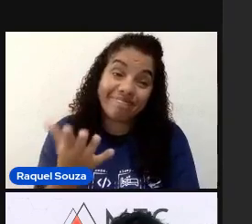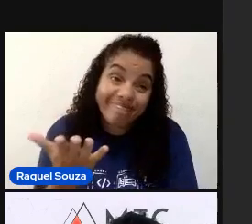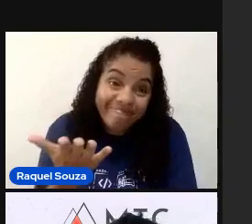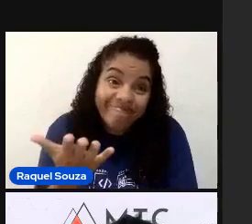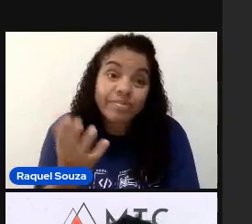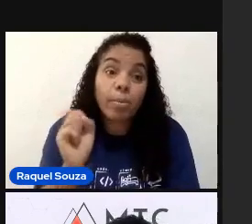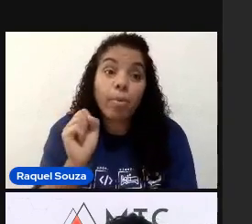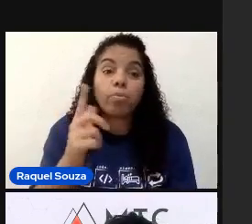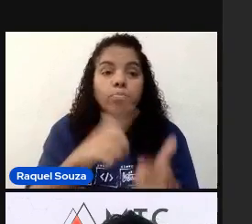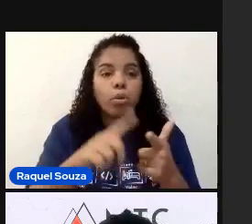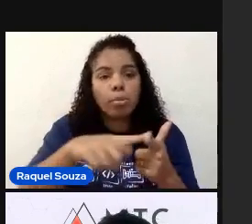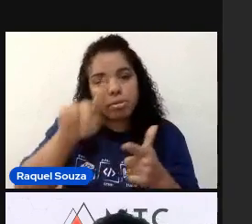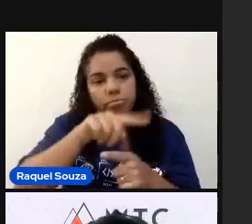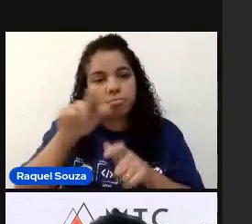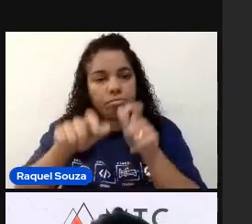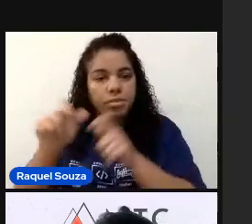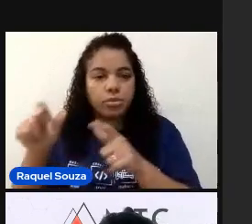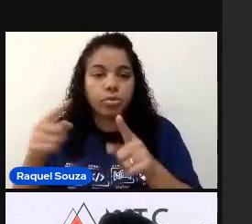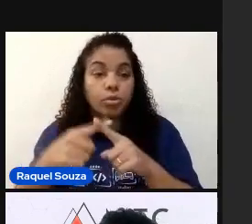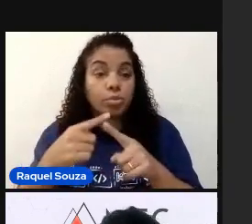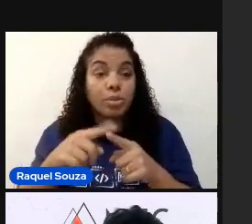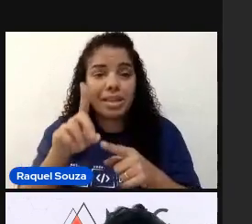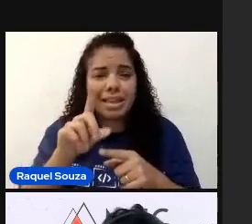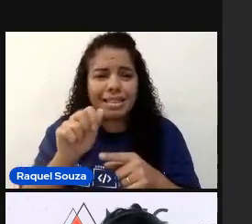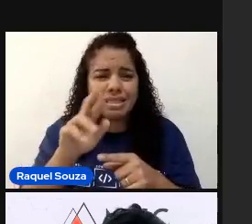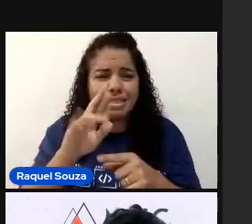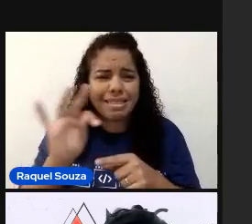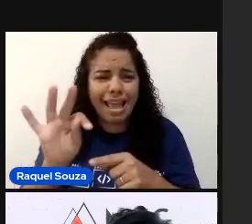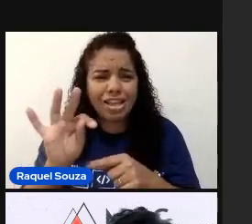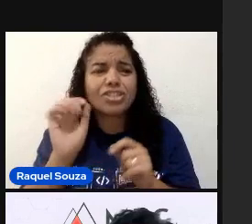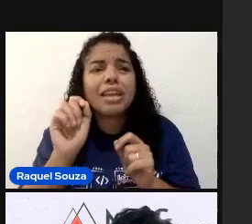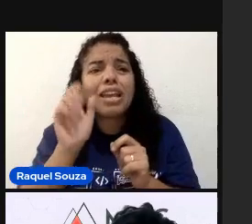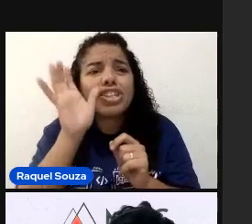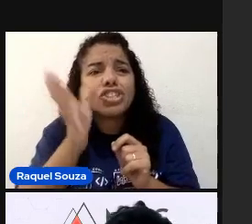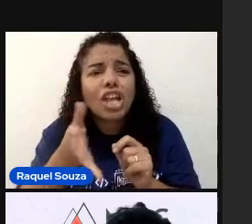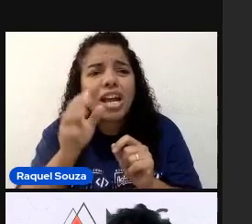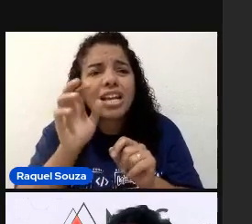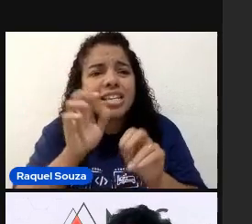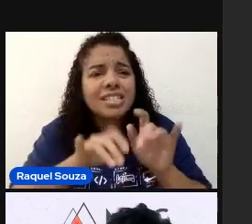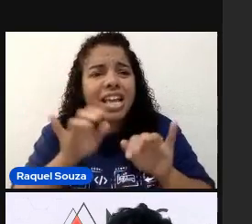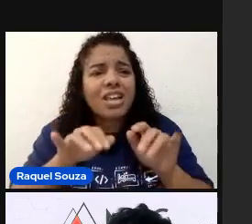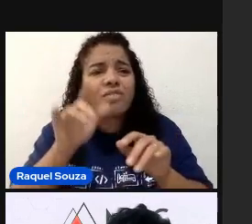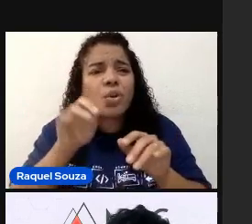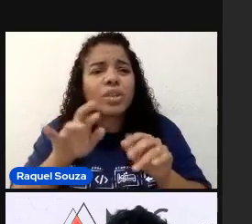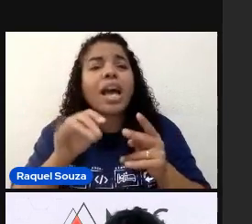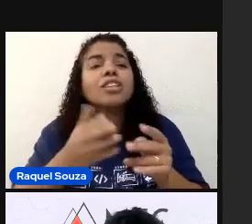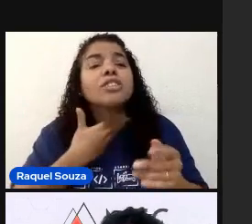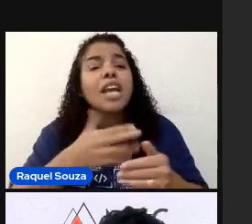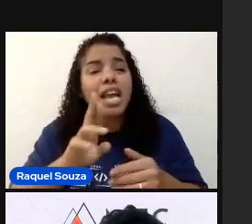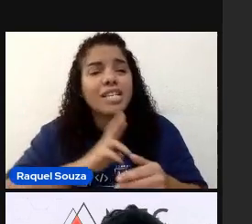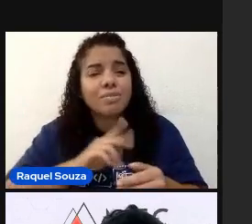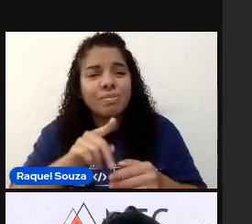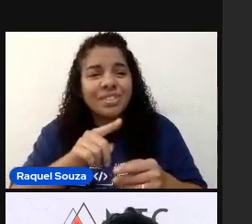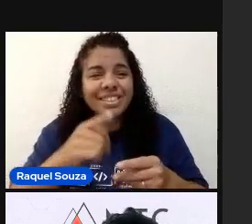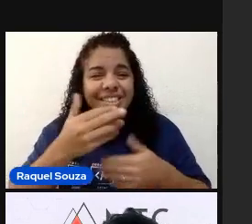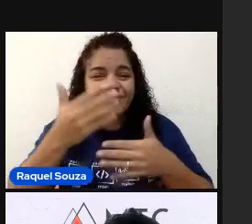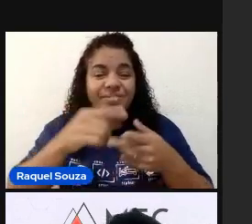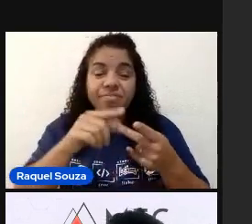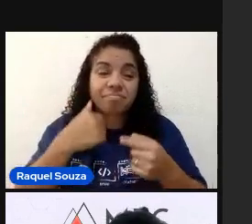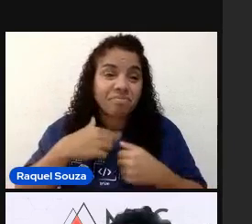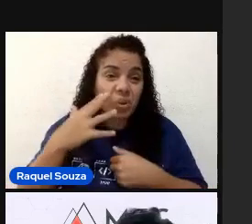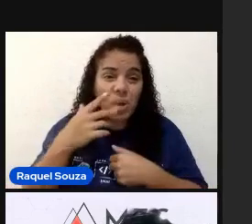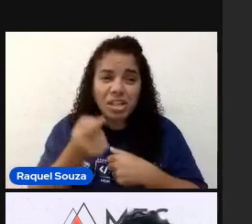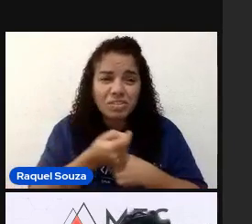pessoas. Porque Dart... Quem já escreveu o código em Dart? Você pode colocar aí no chat se você já escreveu. Eu acho que não vai dar